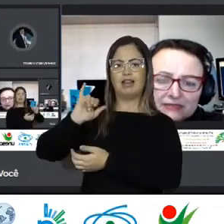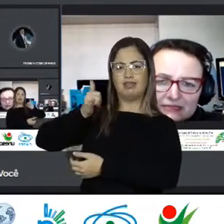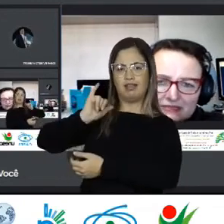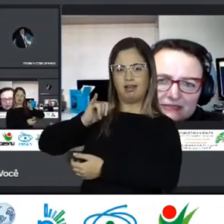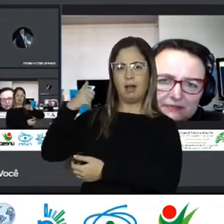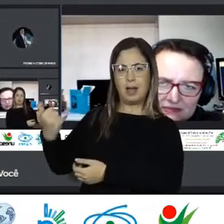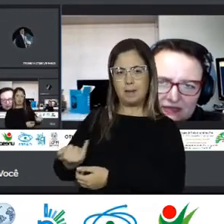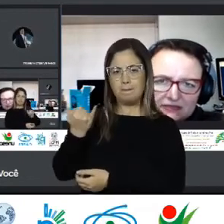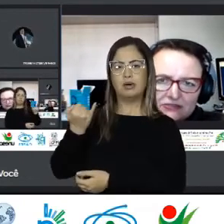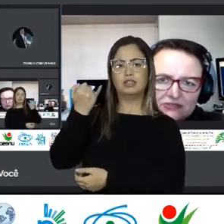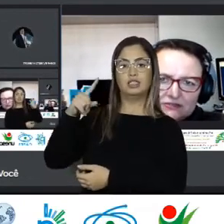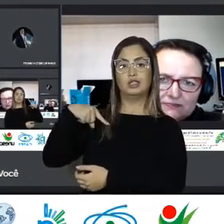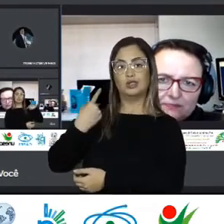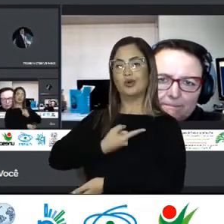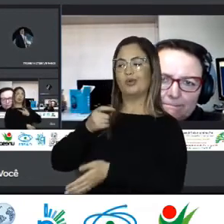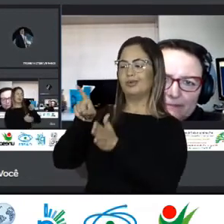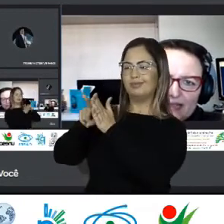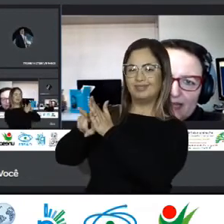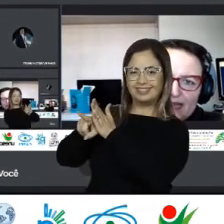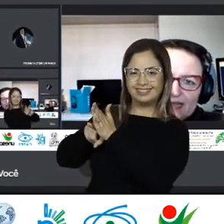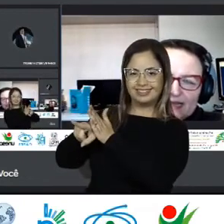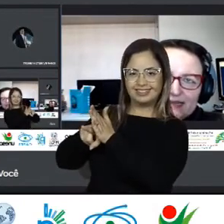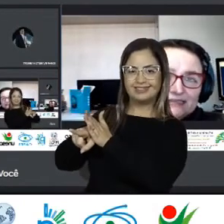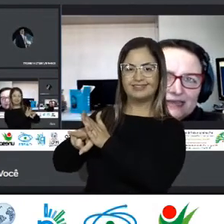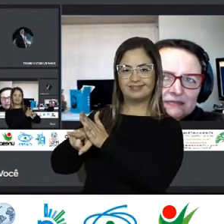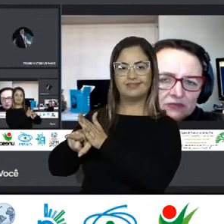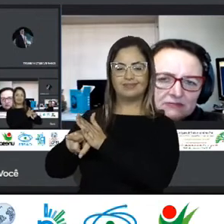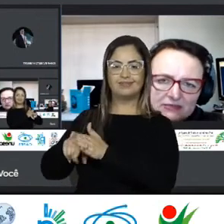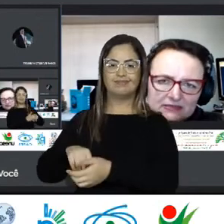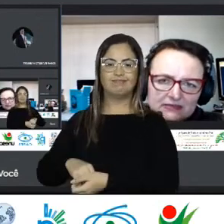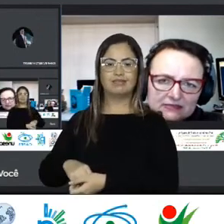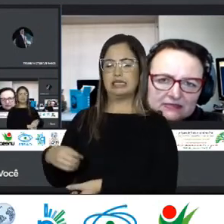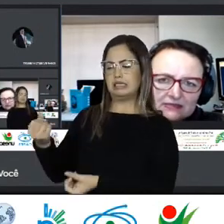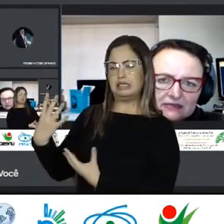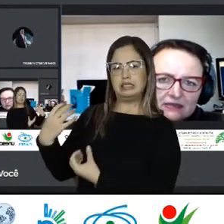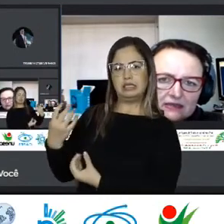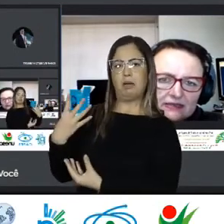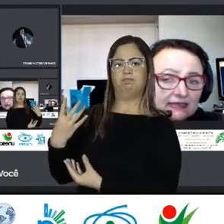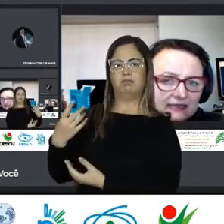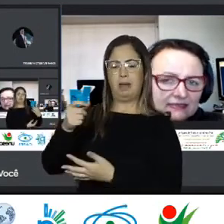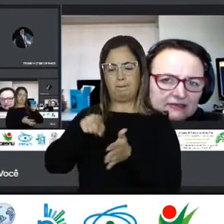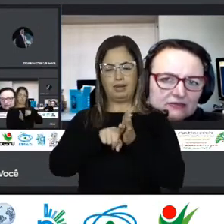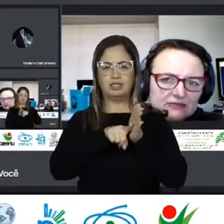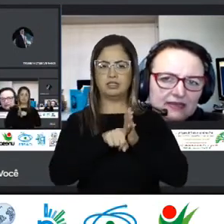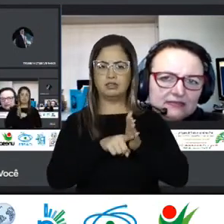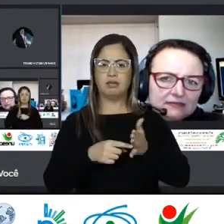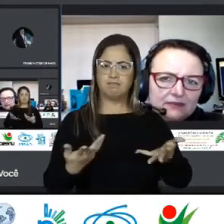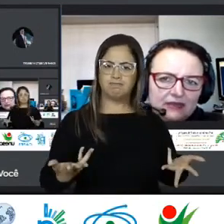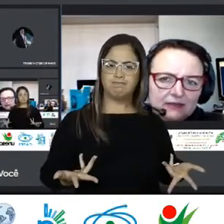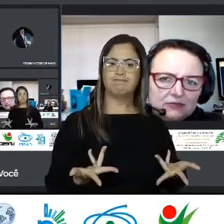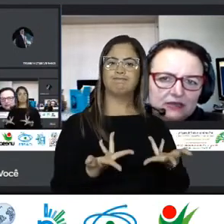Muito importante De ser pesquisada Ela engrandece Ela Ela Muitas pesquisas E ela tem que ser